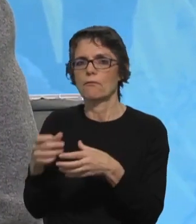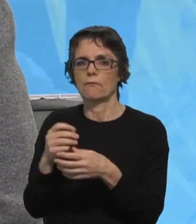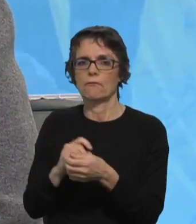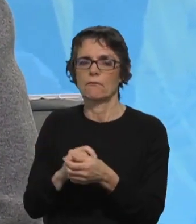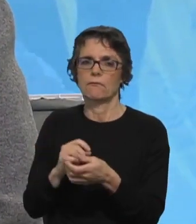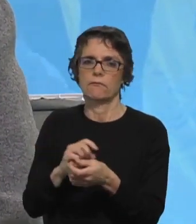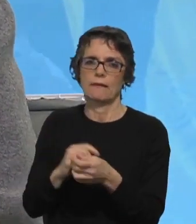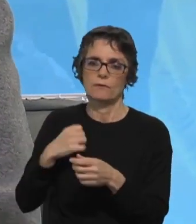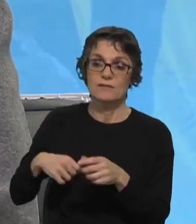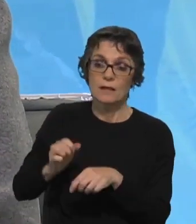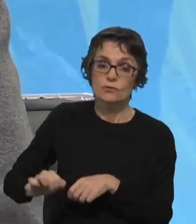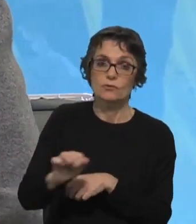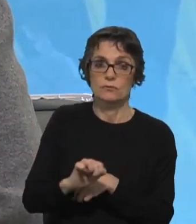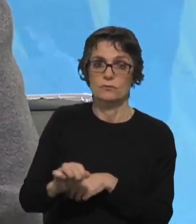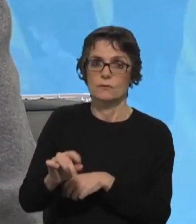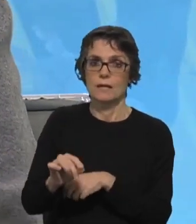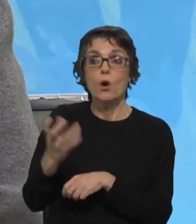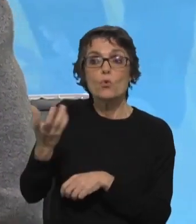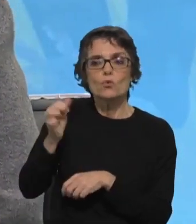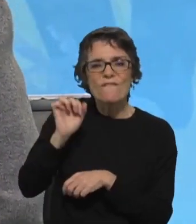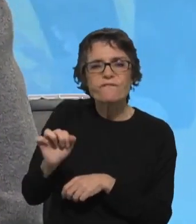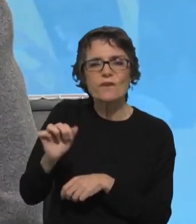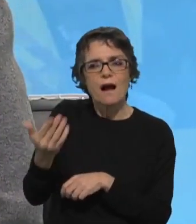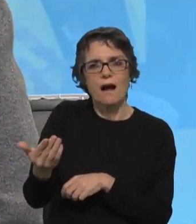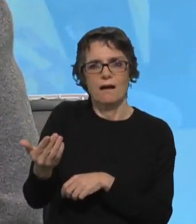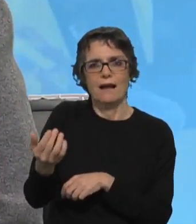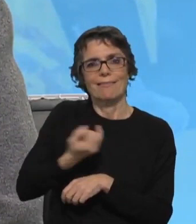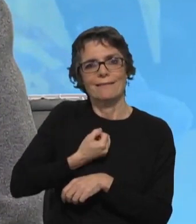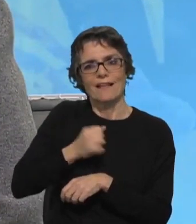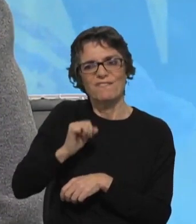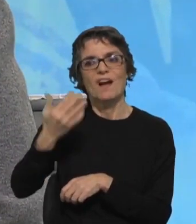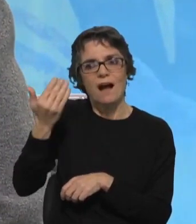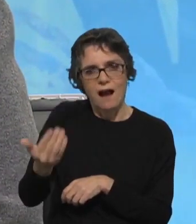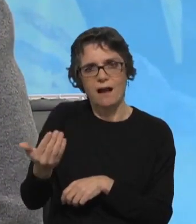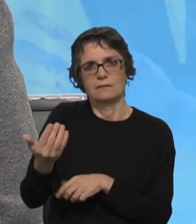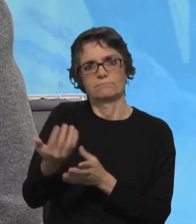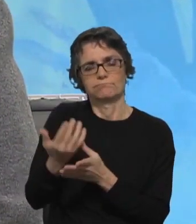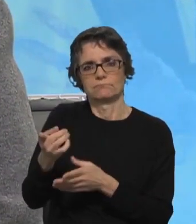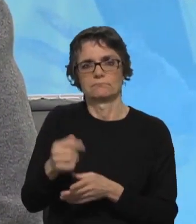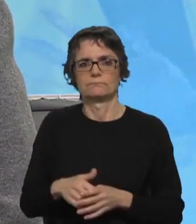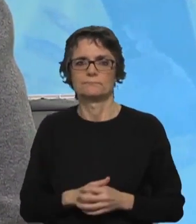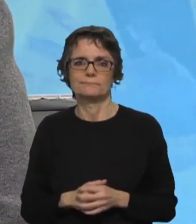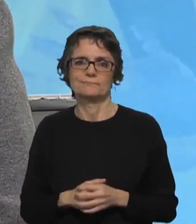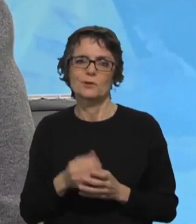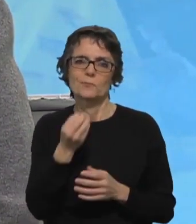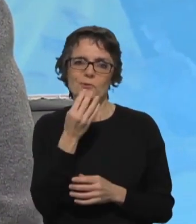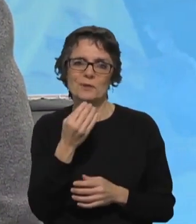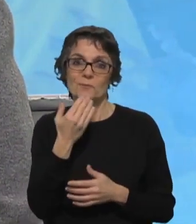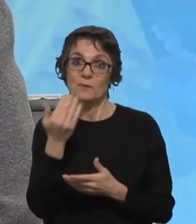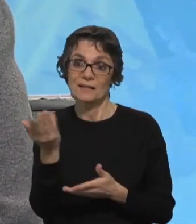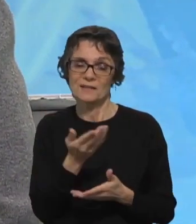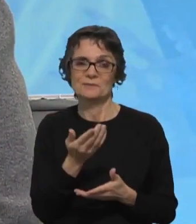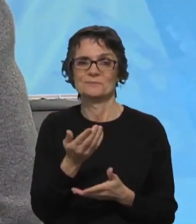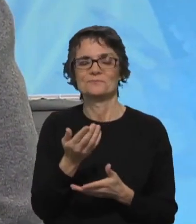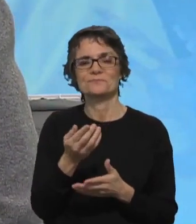os nossos ciganos, com uma cultura muito própria e com uma identidade muito singular. Muito bem, Helé Afonso, muitíssimo obrigada por ter